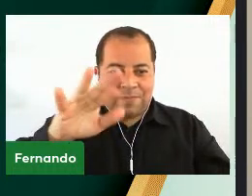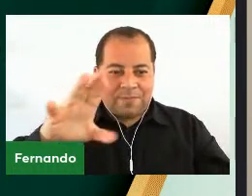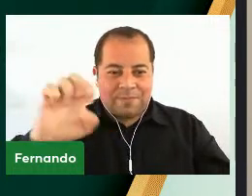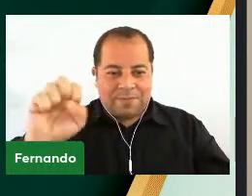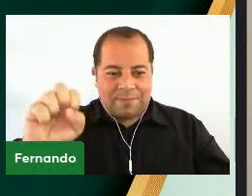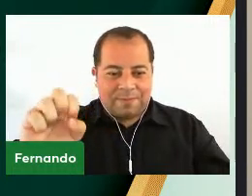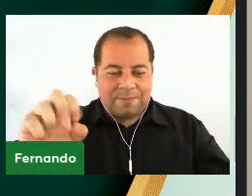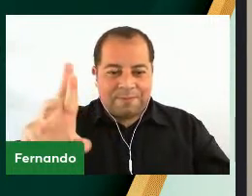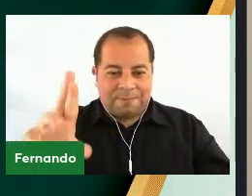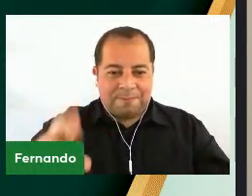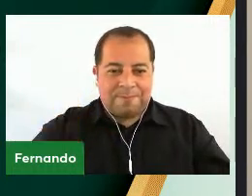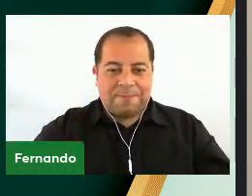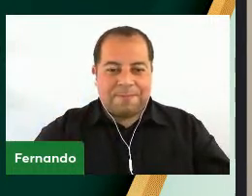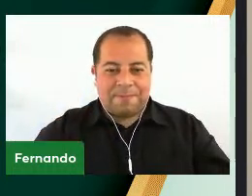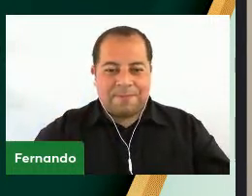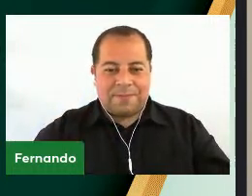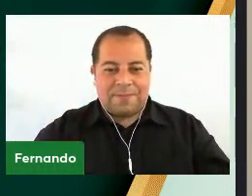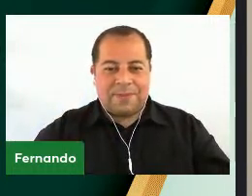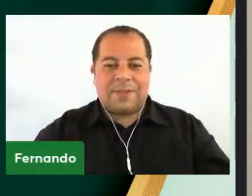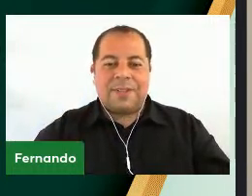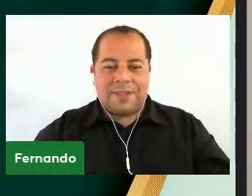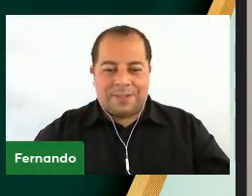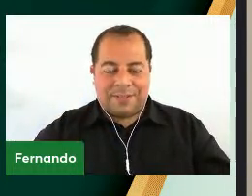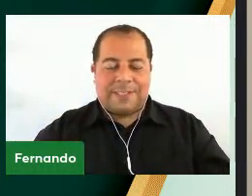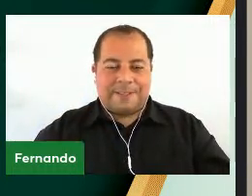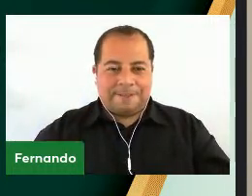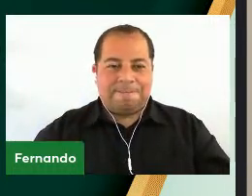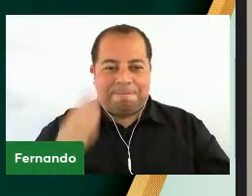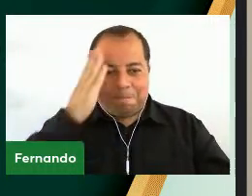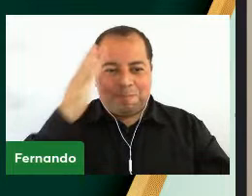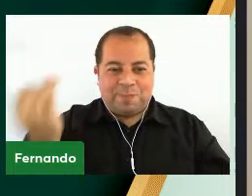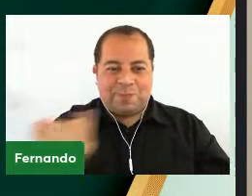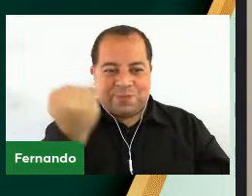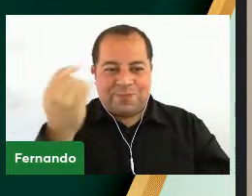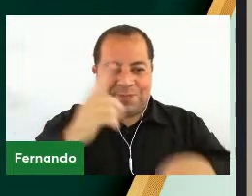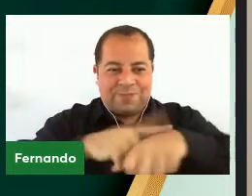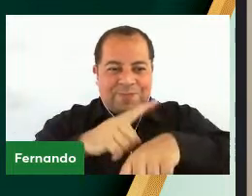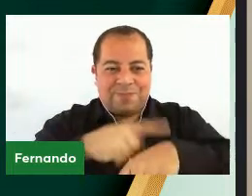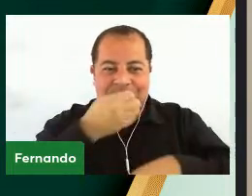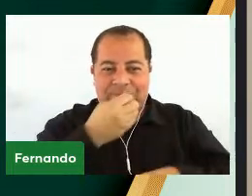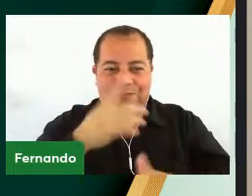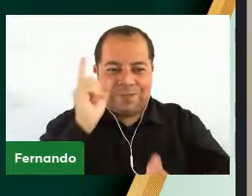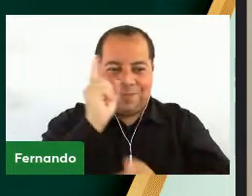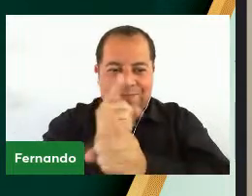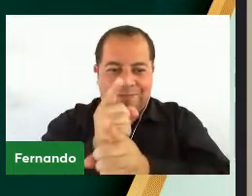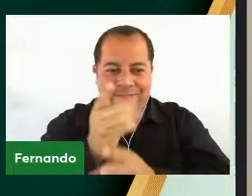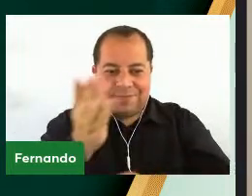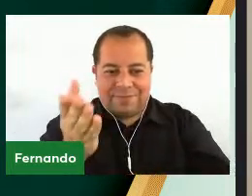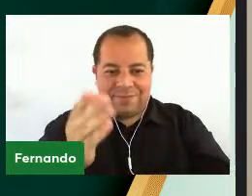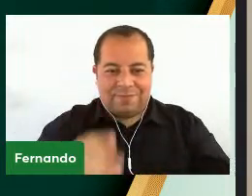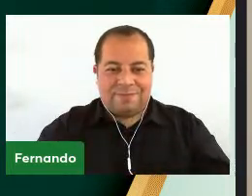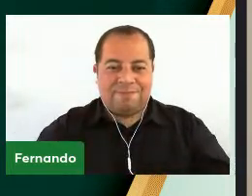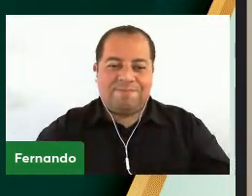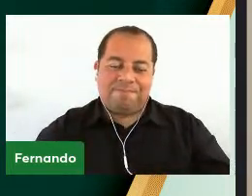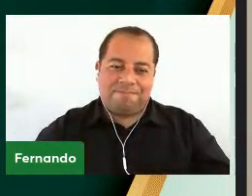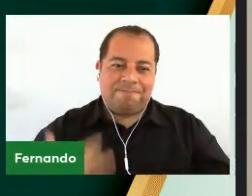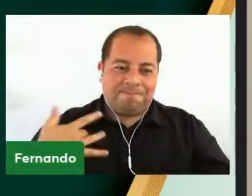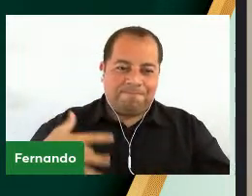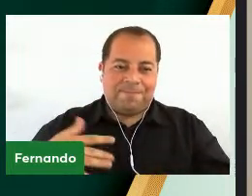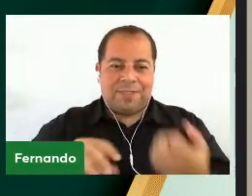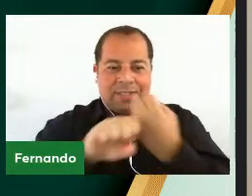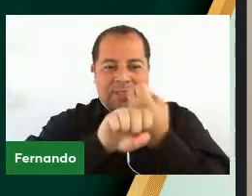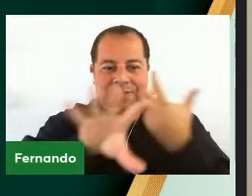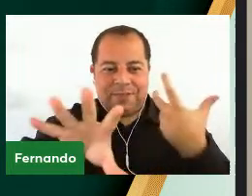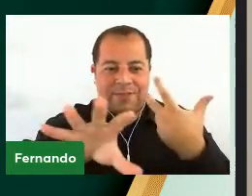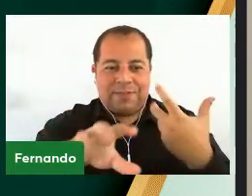importância desse momento. Que bom te ver, Jennifer. Pena que virtualmente, mas